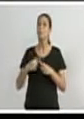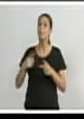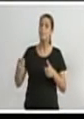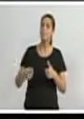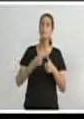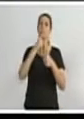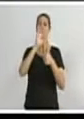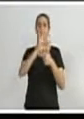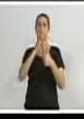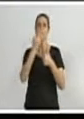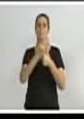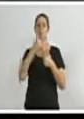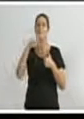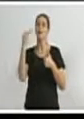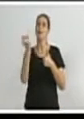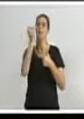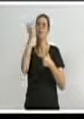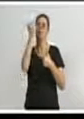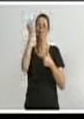A família é tudo nessa vida.